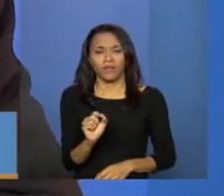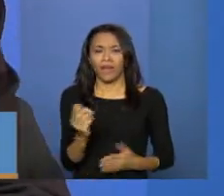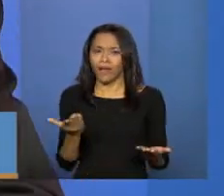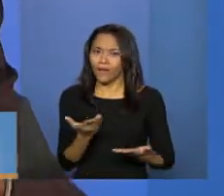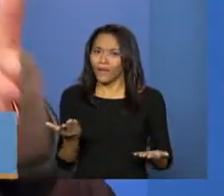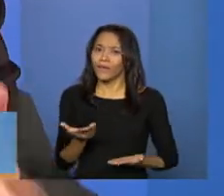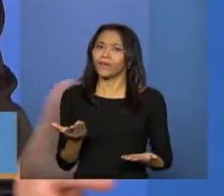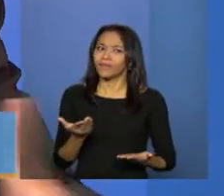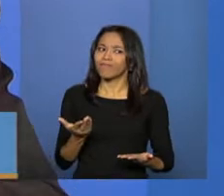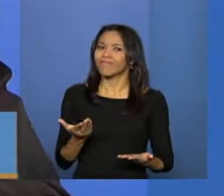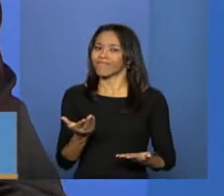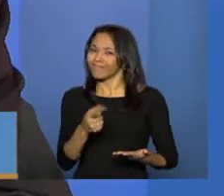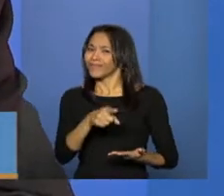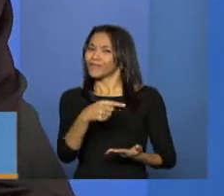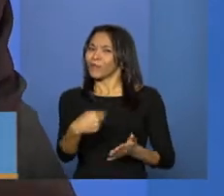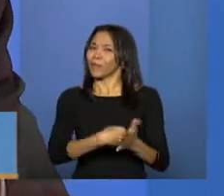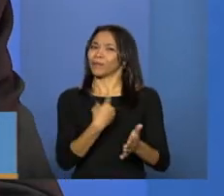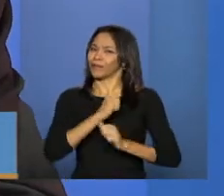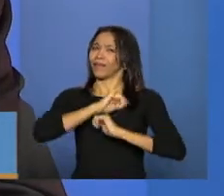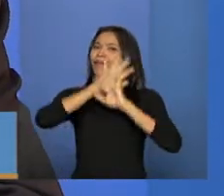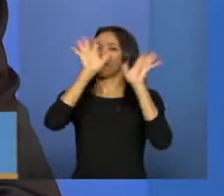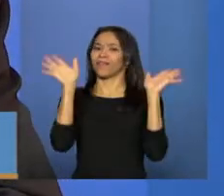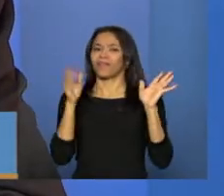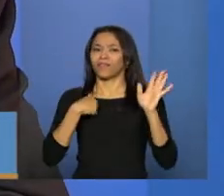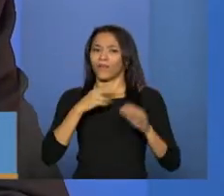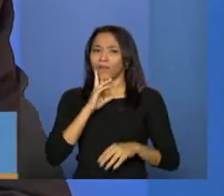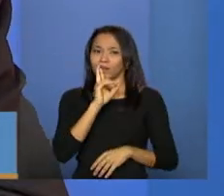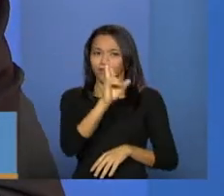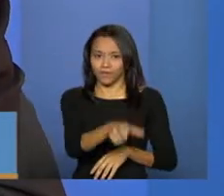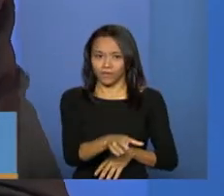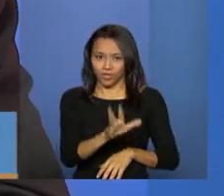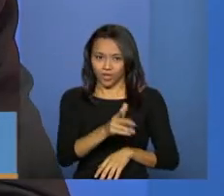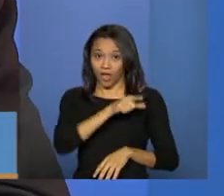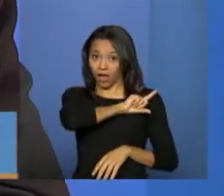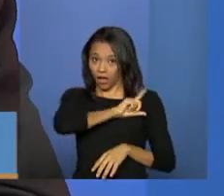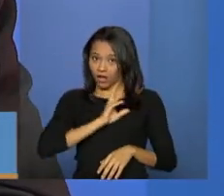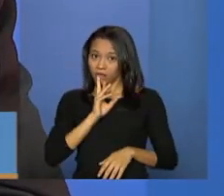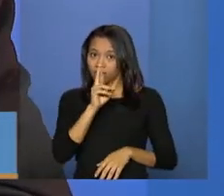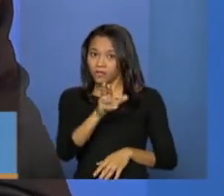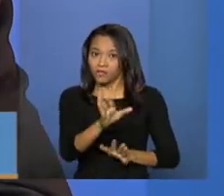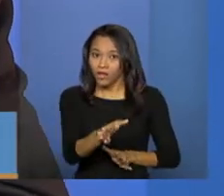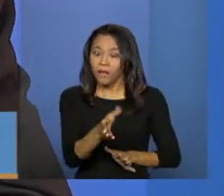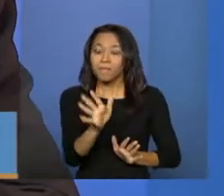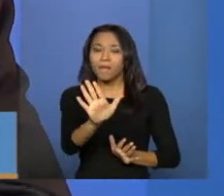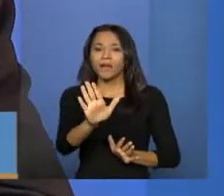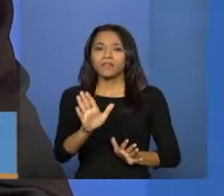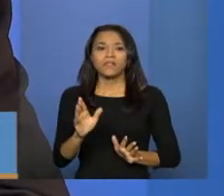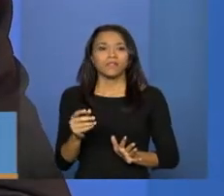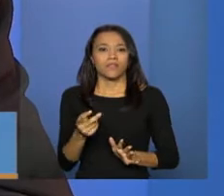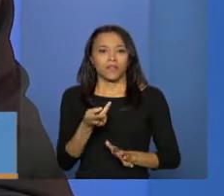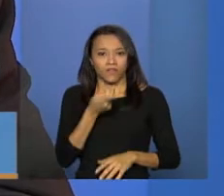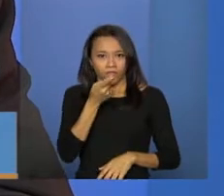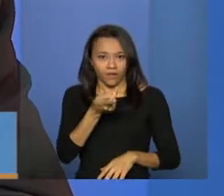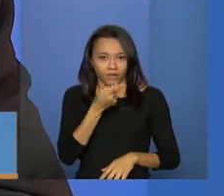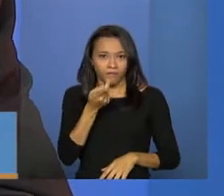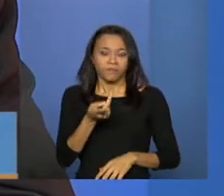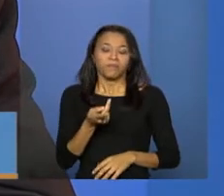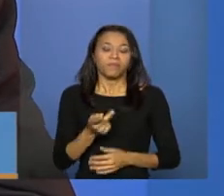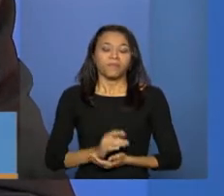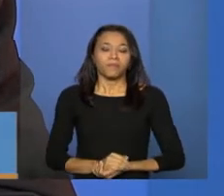claro uma pergunta que eu já acabei respondendo antes, mas todo o esforço nosso é para profissionalizar,